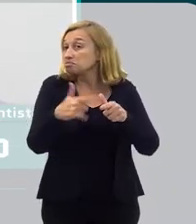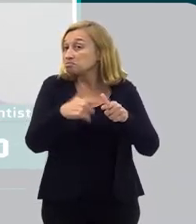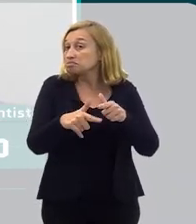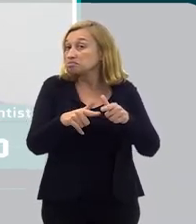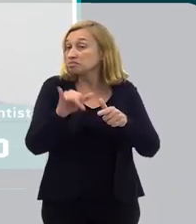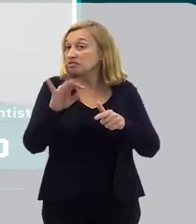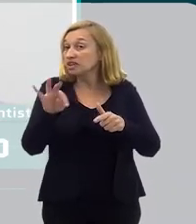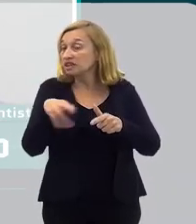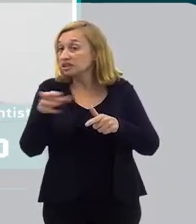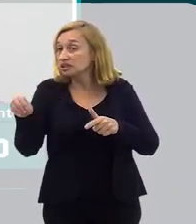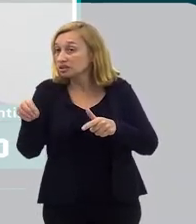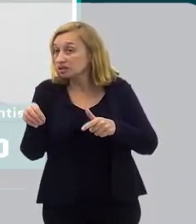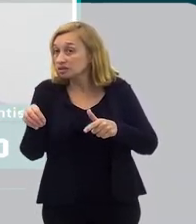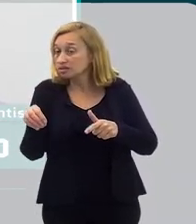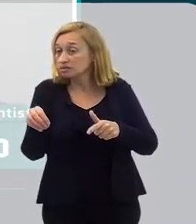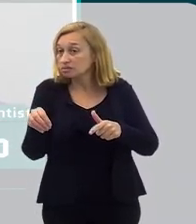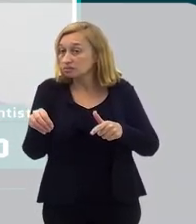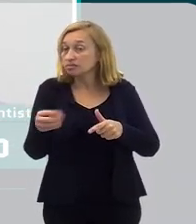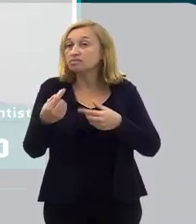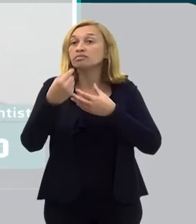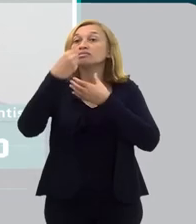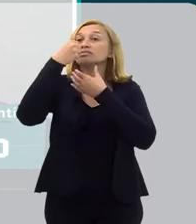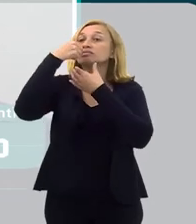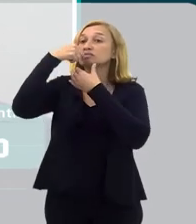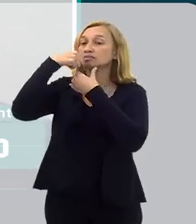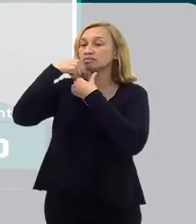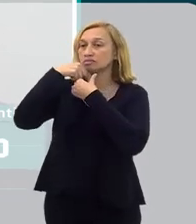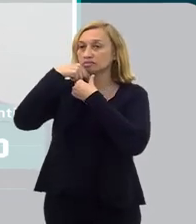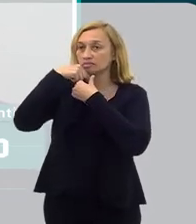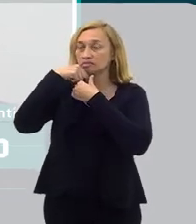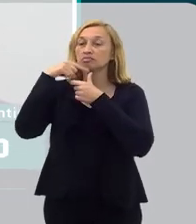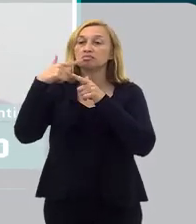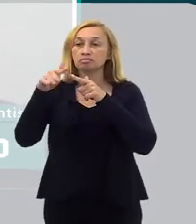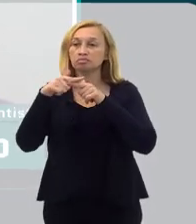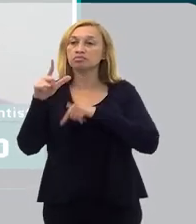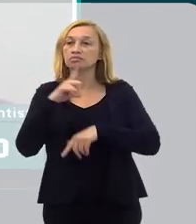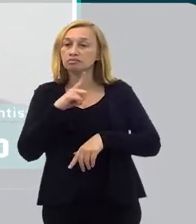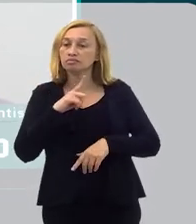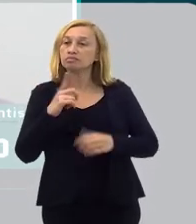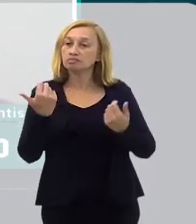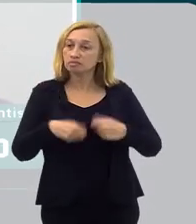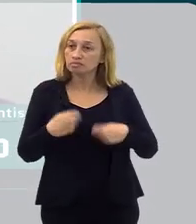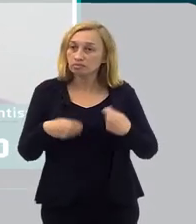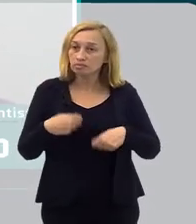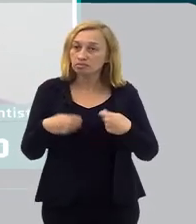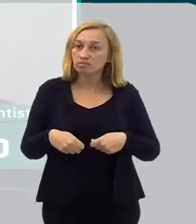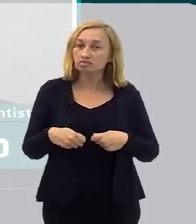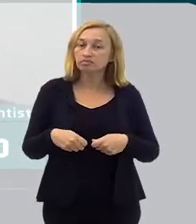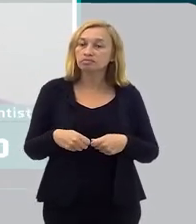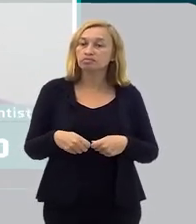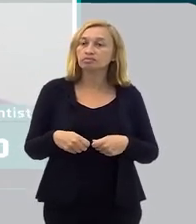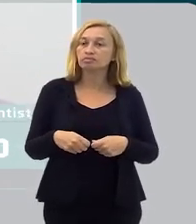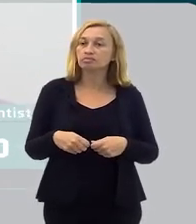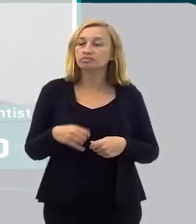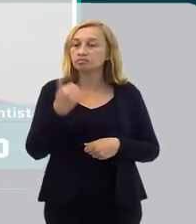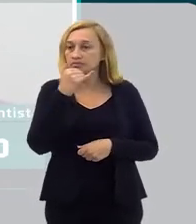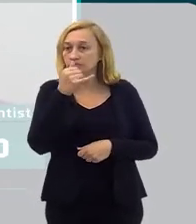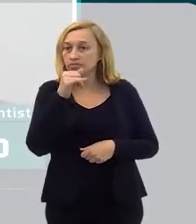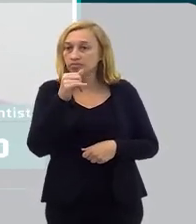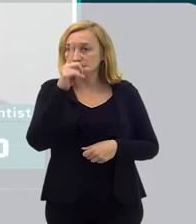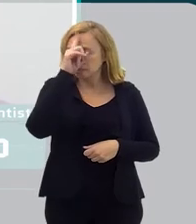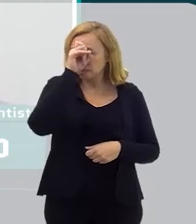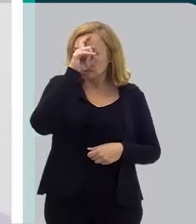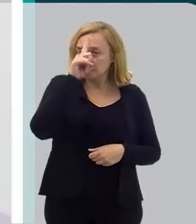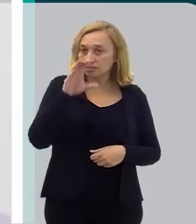problemas de infecções, ele vai estar às vezes entubado com infecção. Então, existe a necessidade da odontologia hospitalar